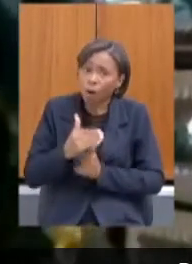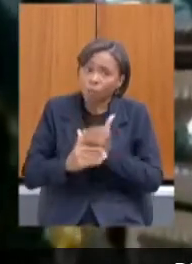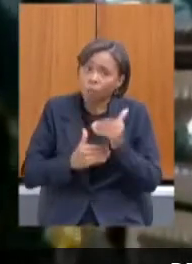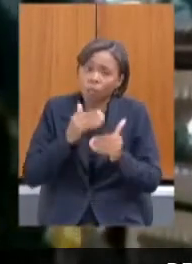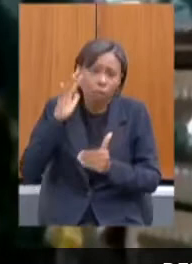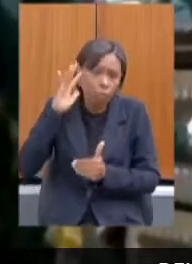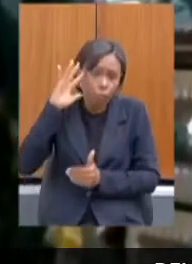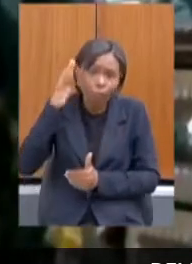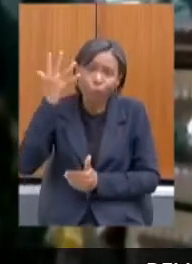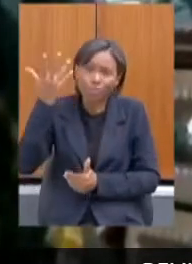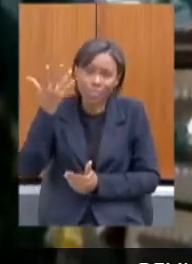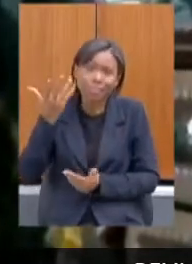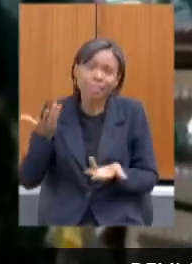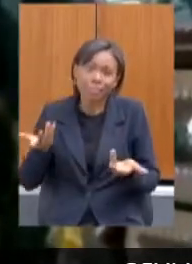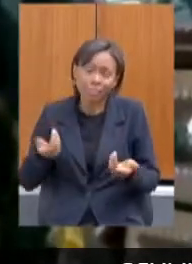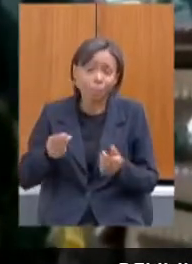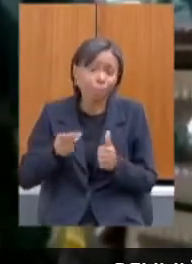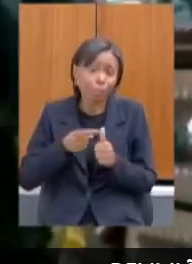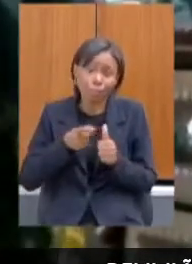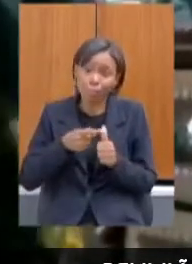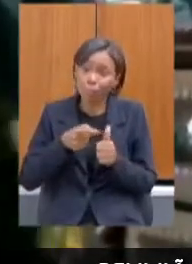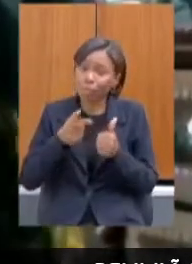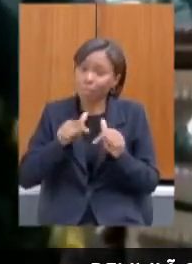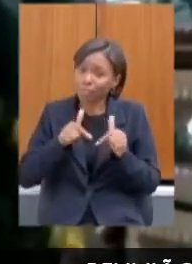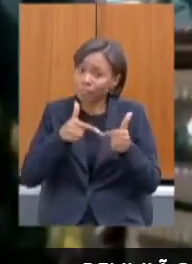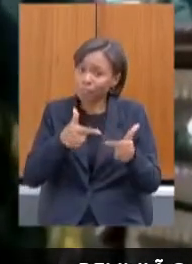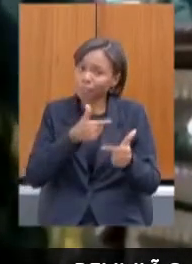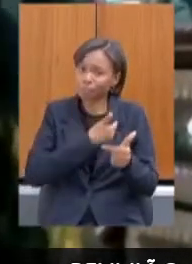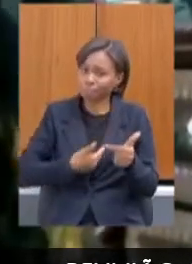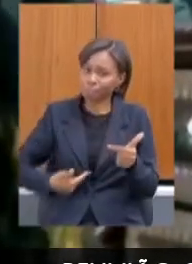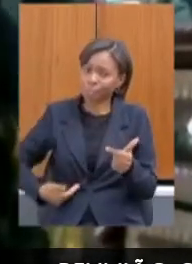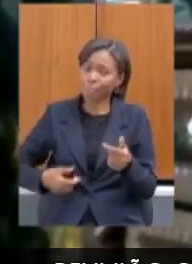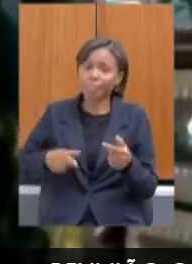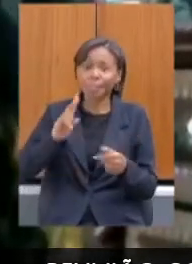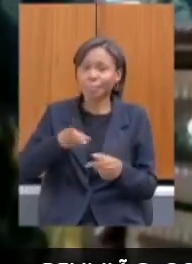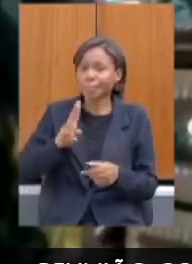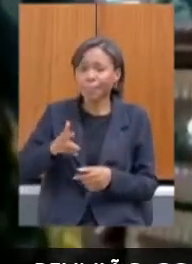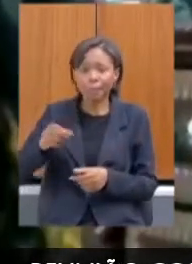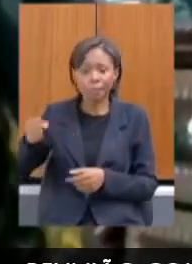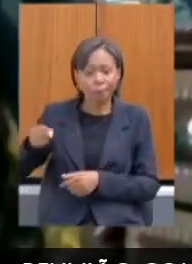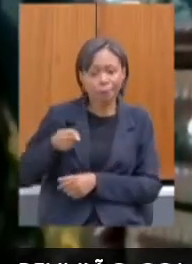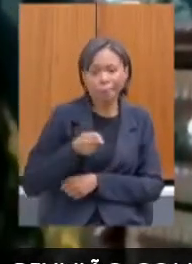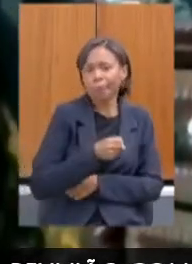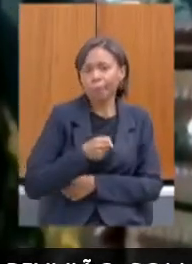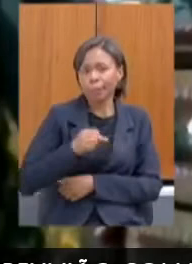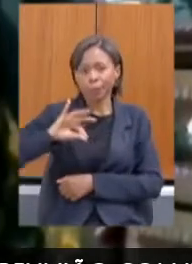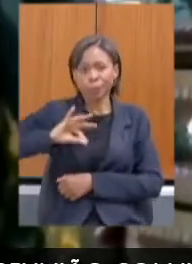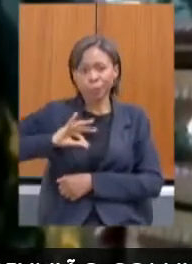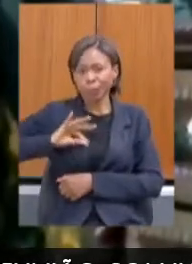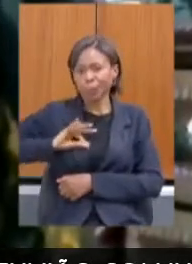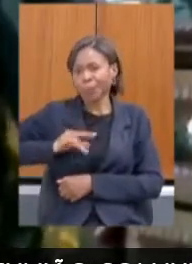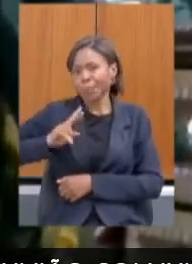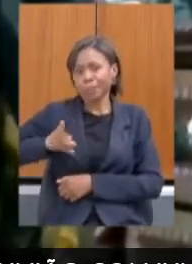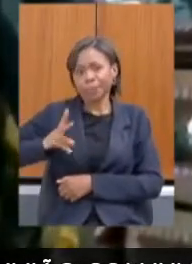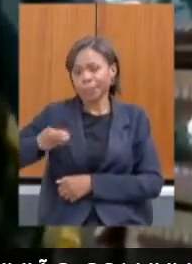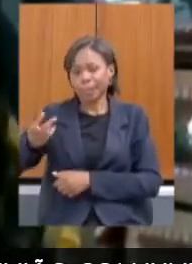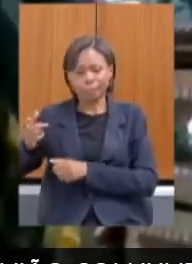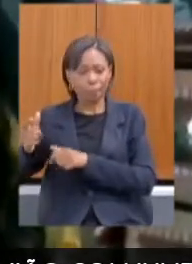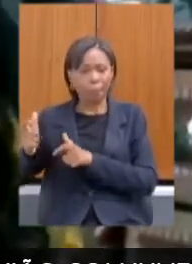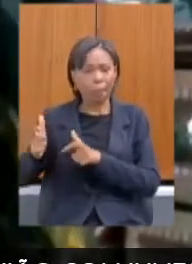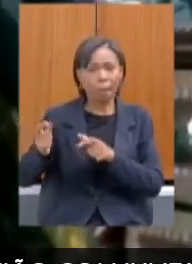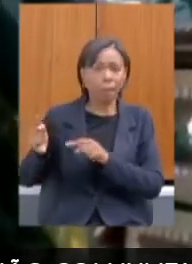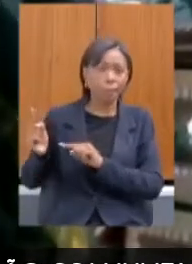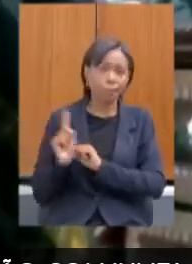primeira a primeira ação do Estado sempre é a presença da Polícia Militar nessas reintegrações ou às vezes em